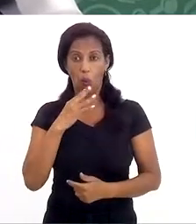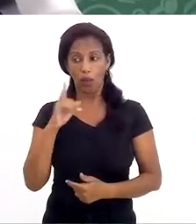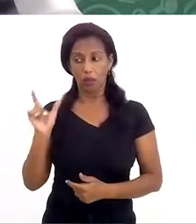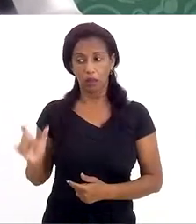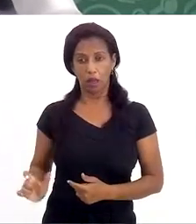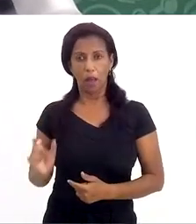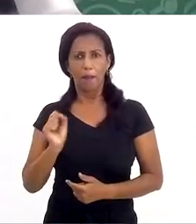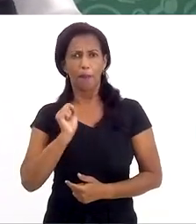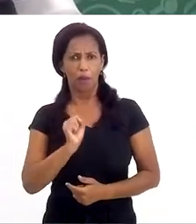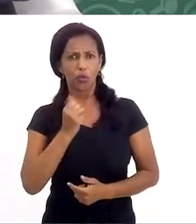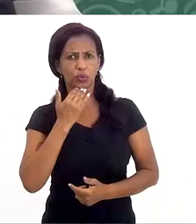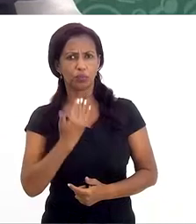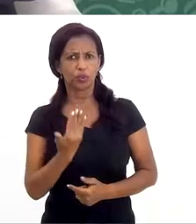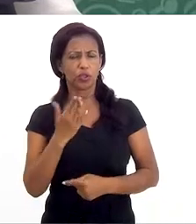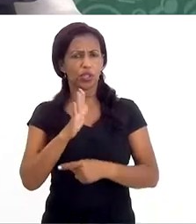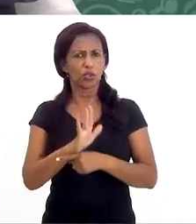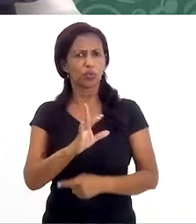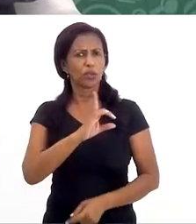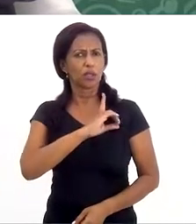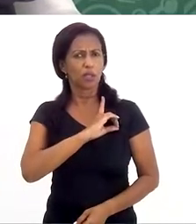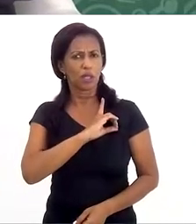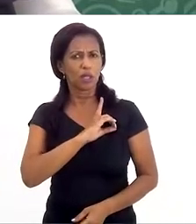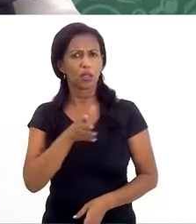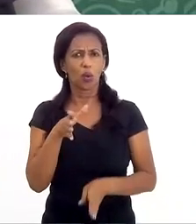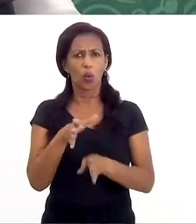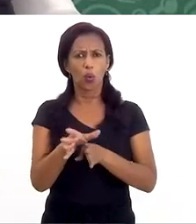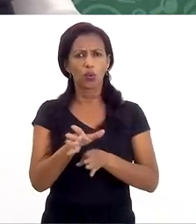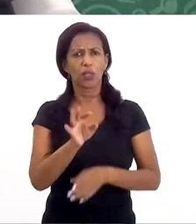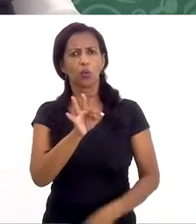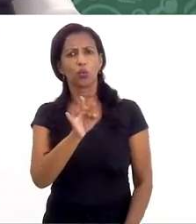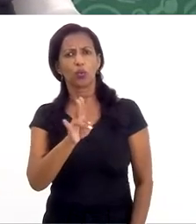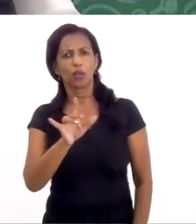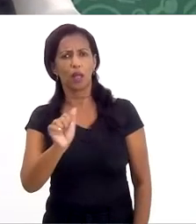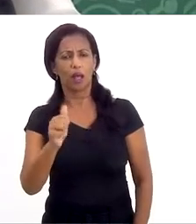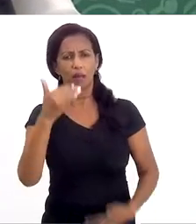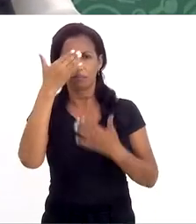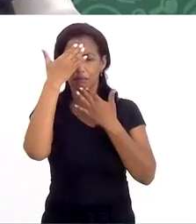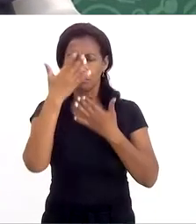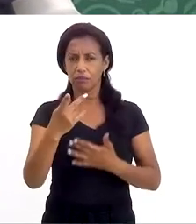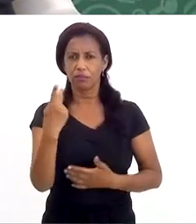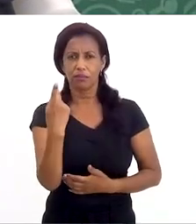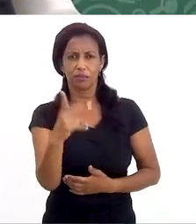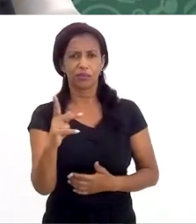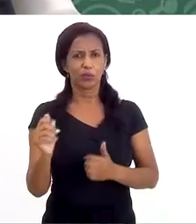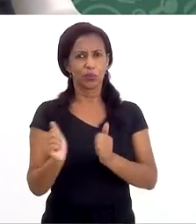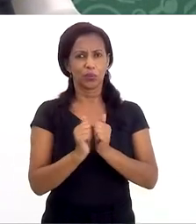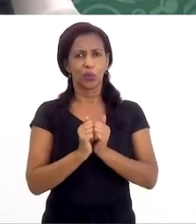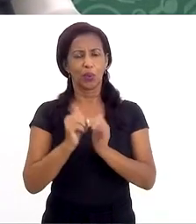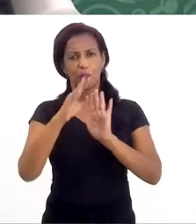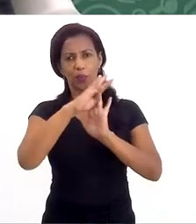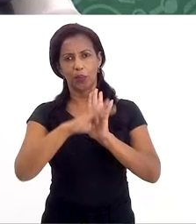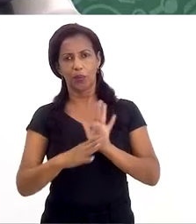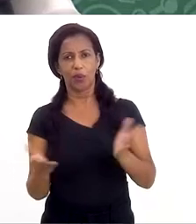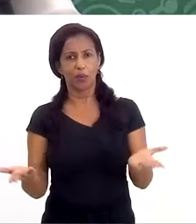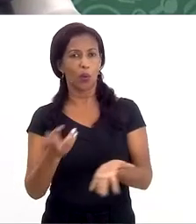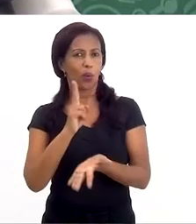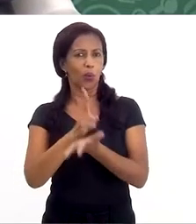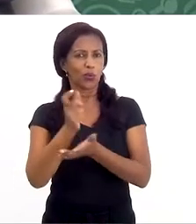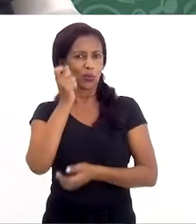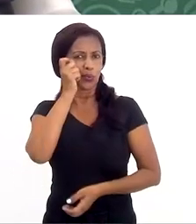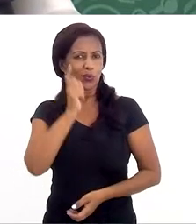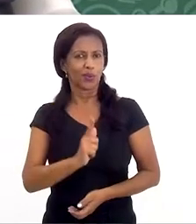conheça alguém, pode solicitar ajuda em delegacias e conselhos tutelares. Eu agradeço a sua companhia no programa de hoje,